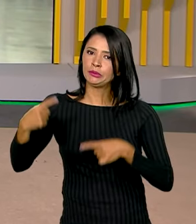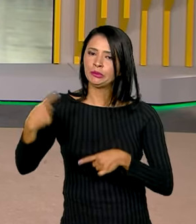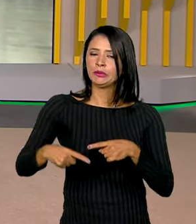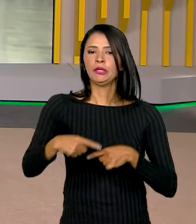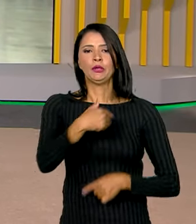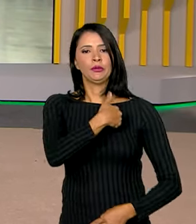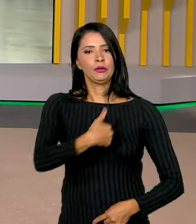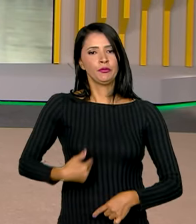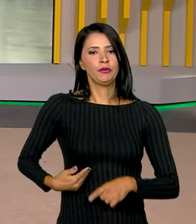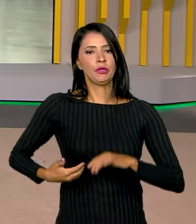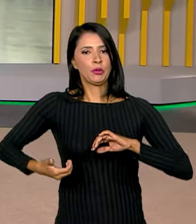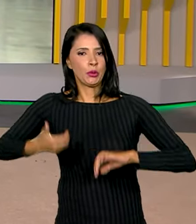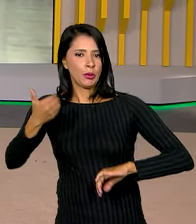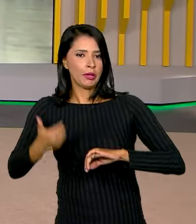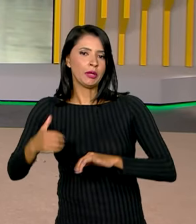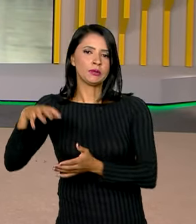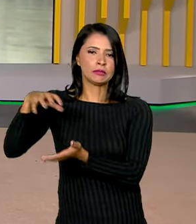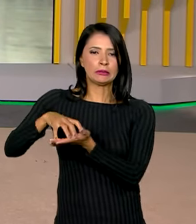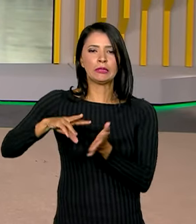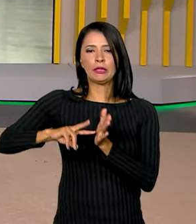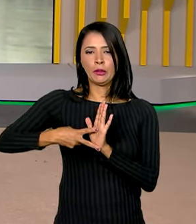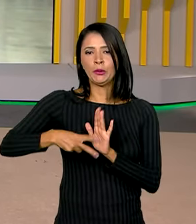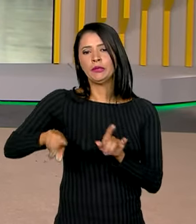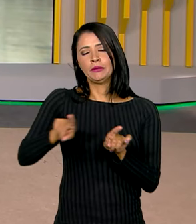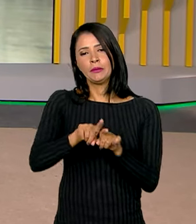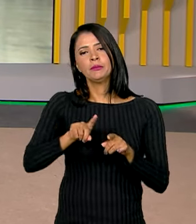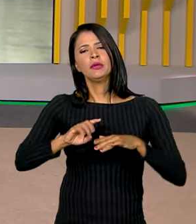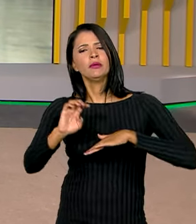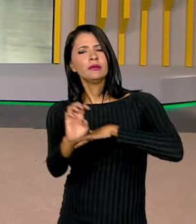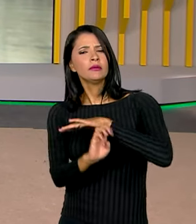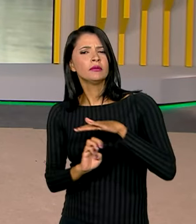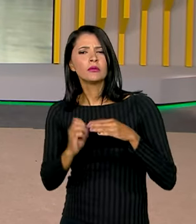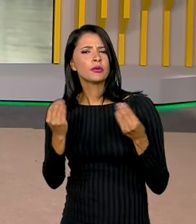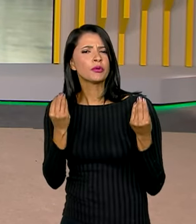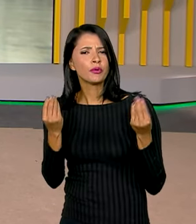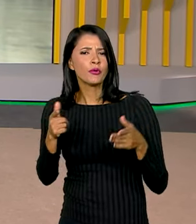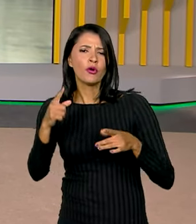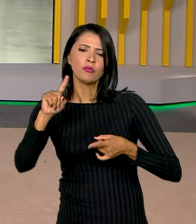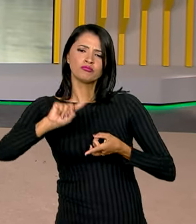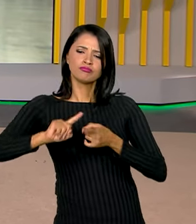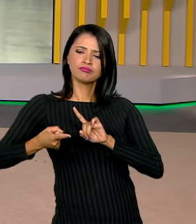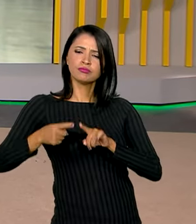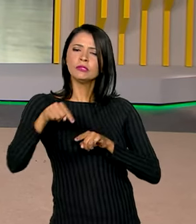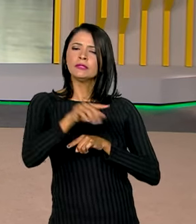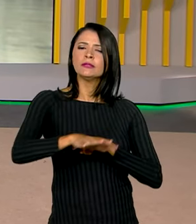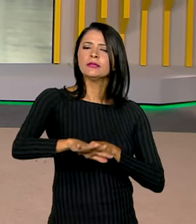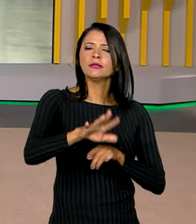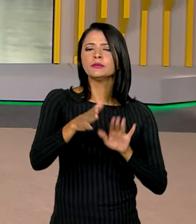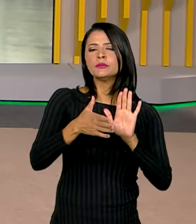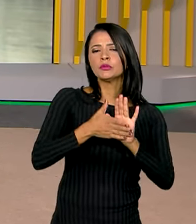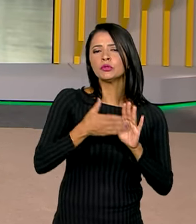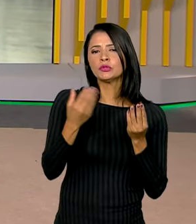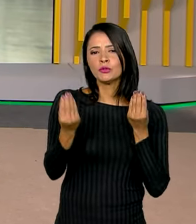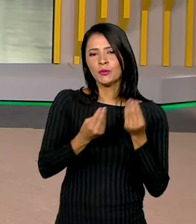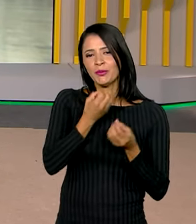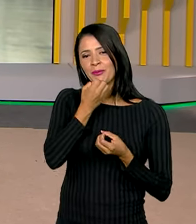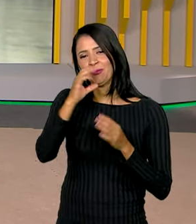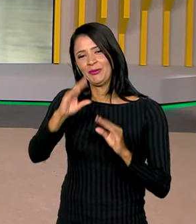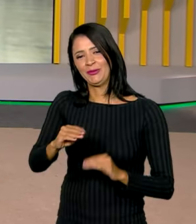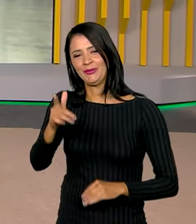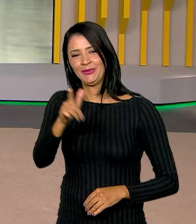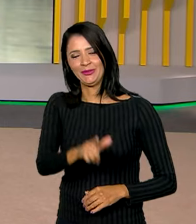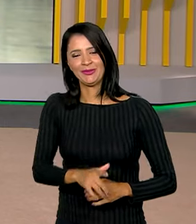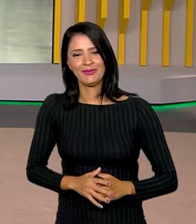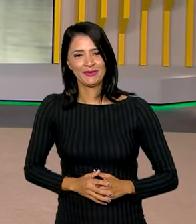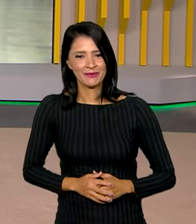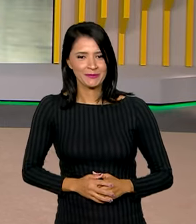congresso, centrais, sindicais e empresários, não é? Como é que estão as negociações em torno dessa proposta, Pablo? Boa noite mais uma vez.